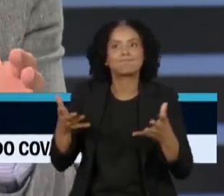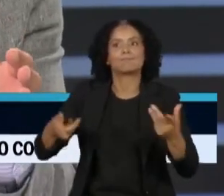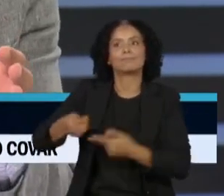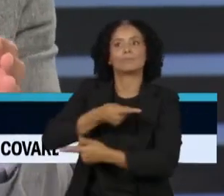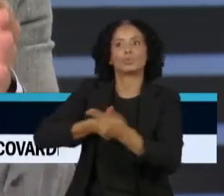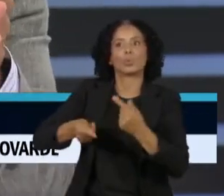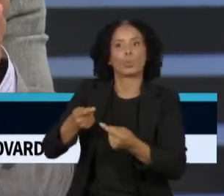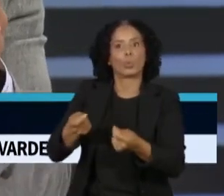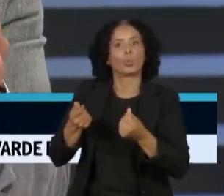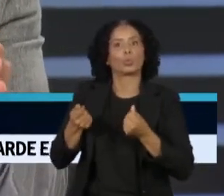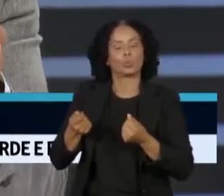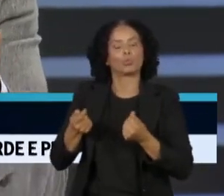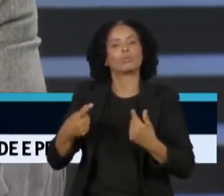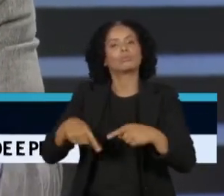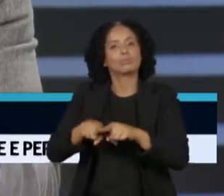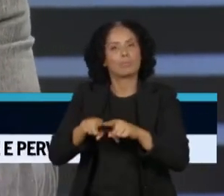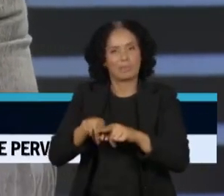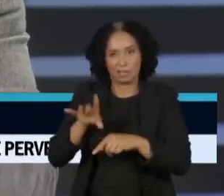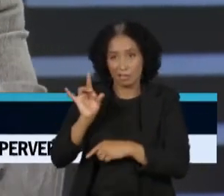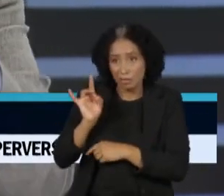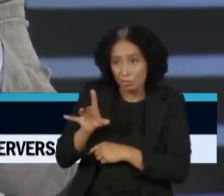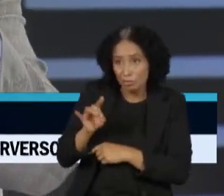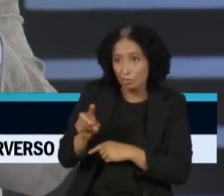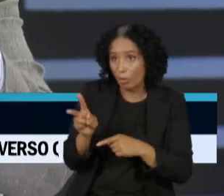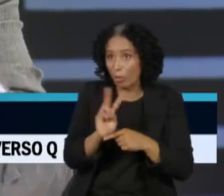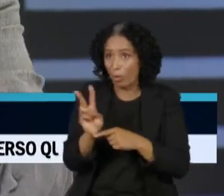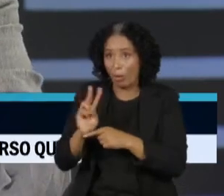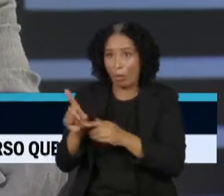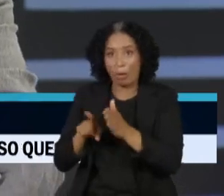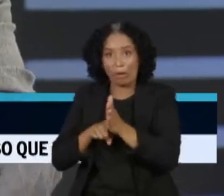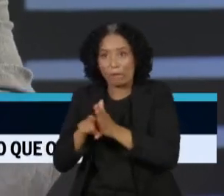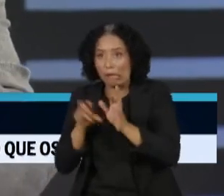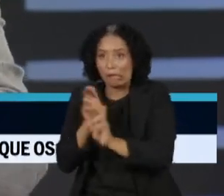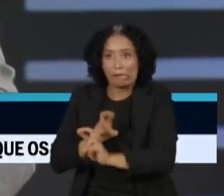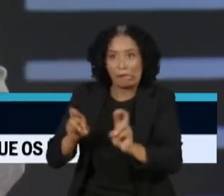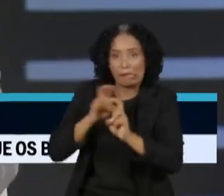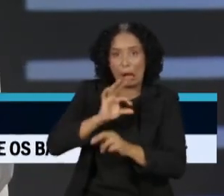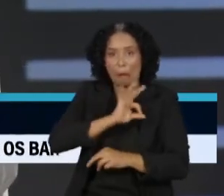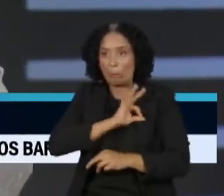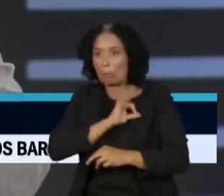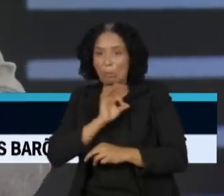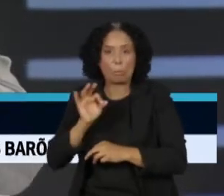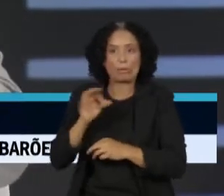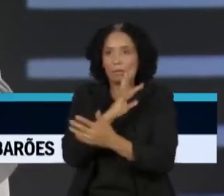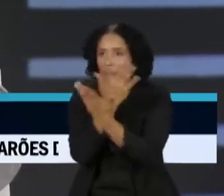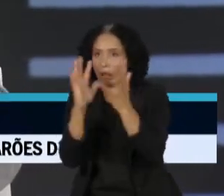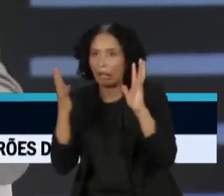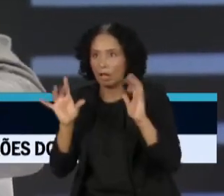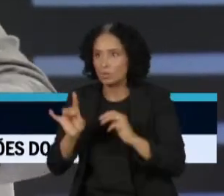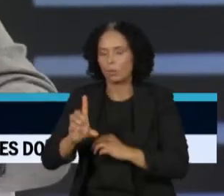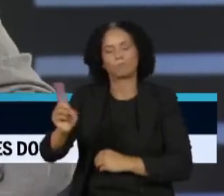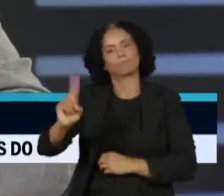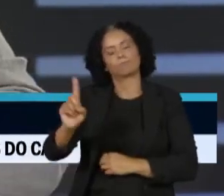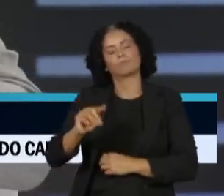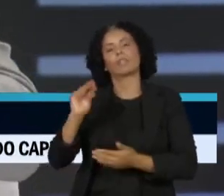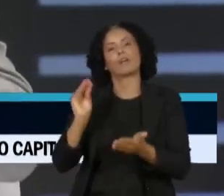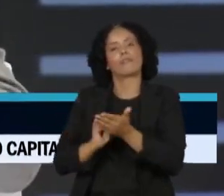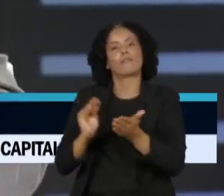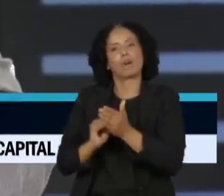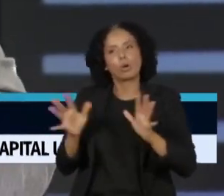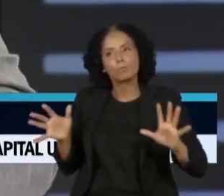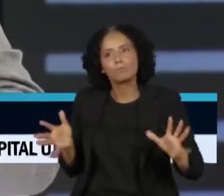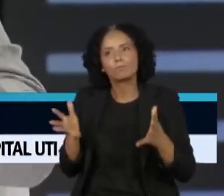Não basta só comando e controle, não basta só polícia ambiental, é preciso também incentivo econômico, você